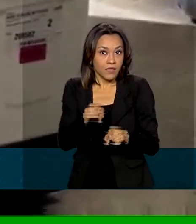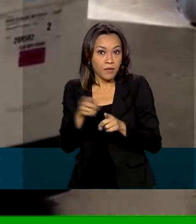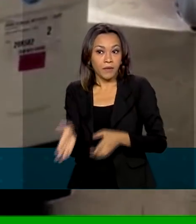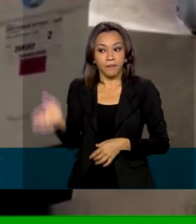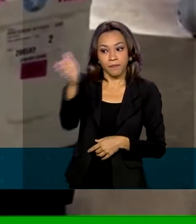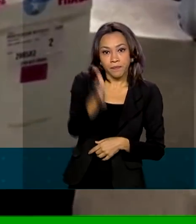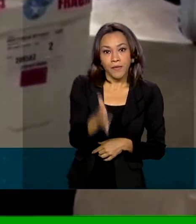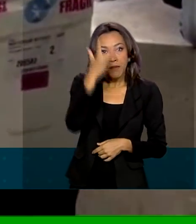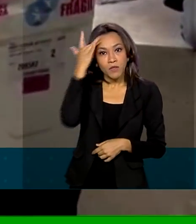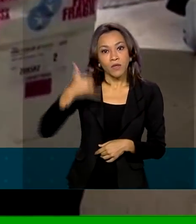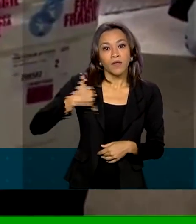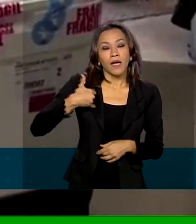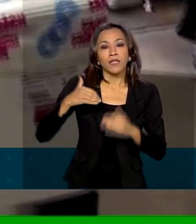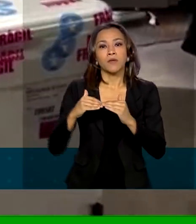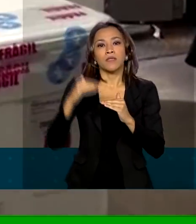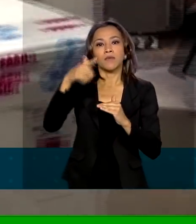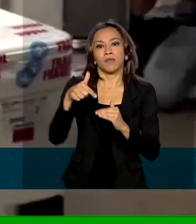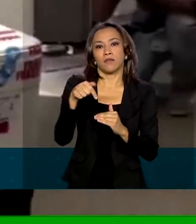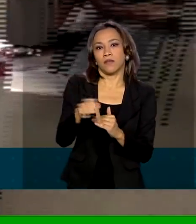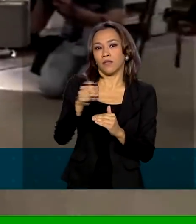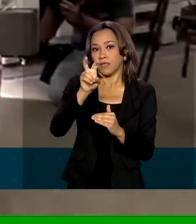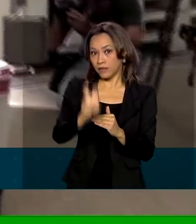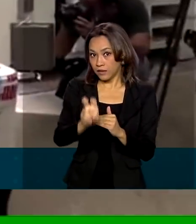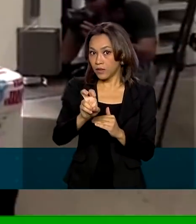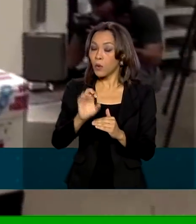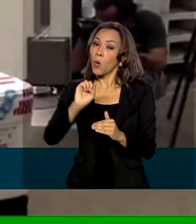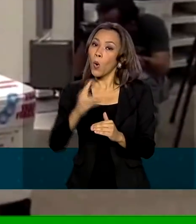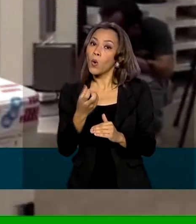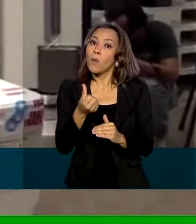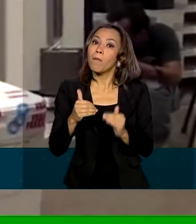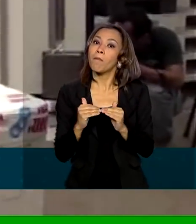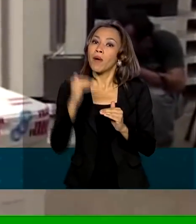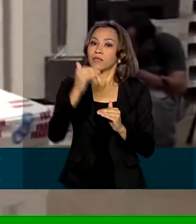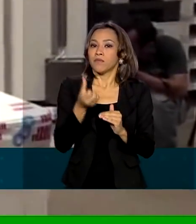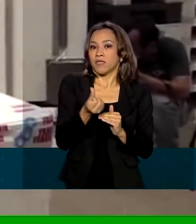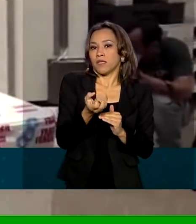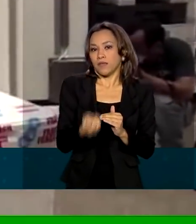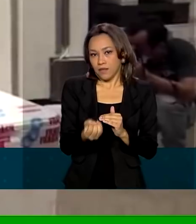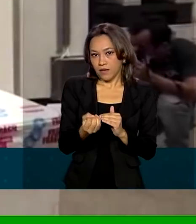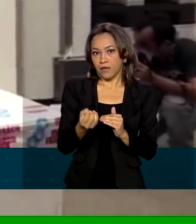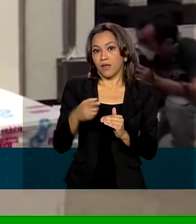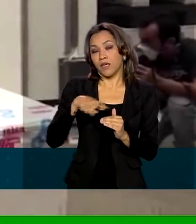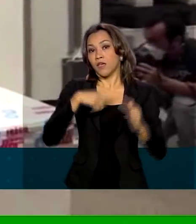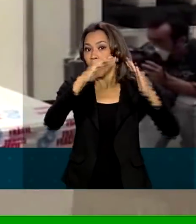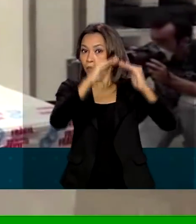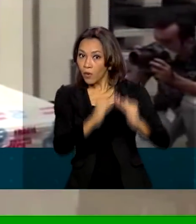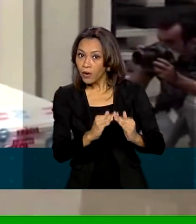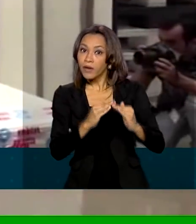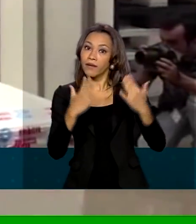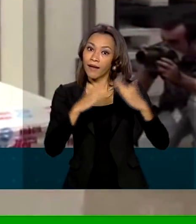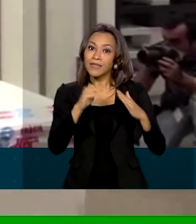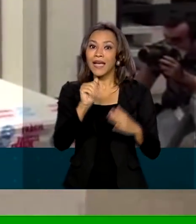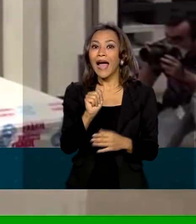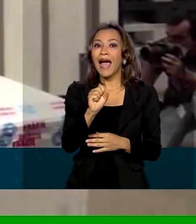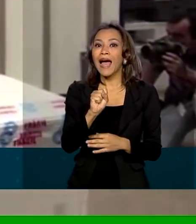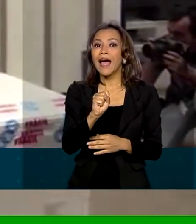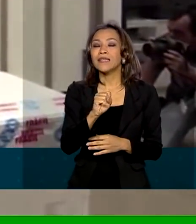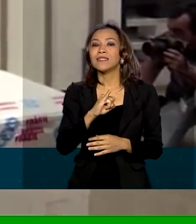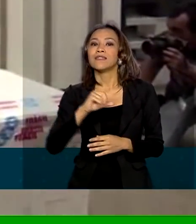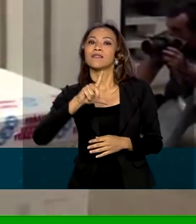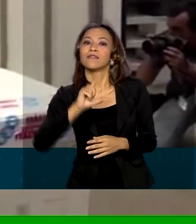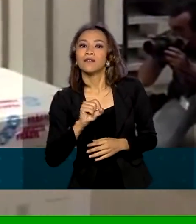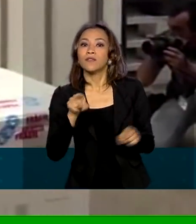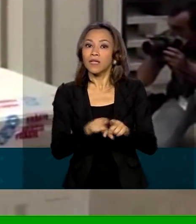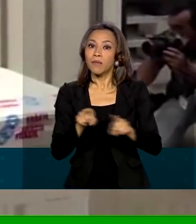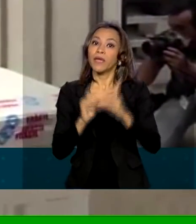pessoas com mais de 75 anos ou com mais de 60 anos que estejam em instituições como asilos, além de indígenas